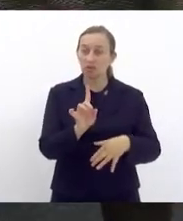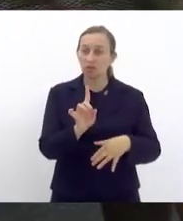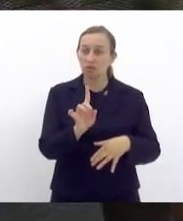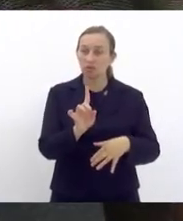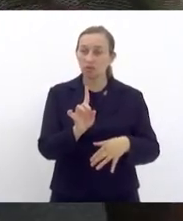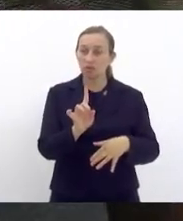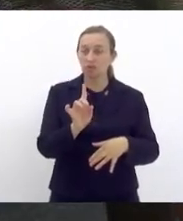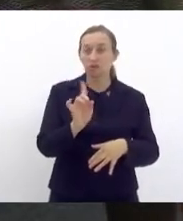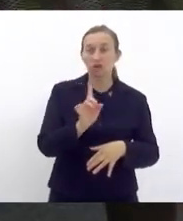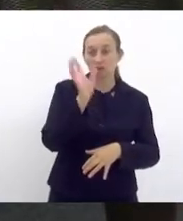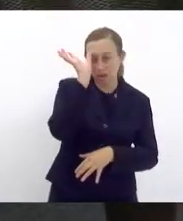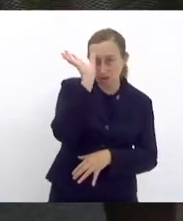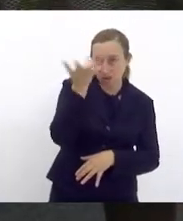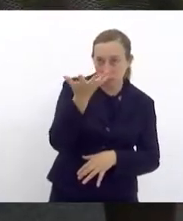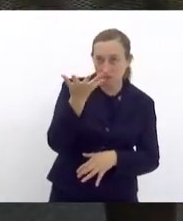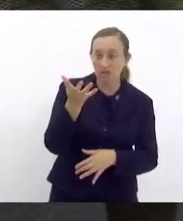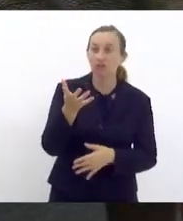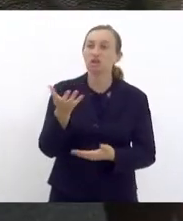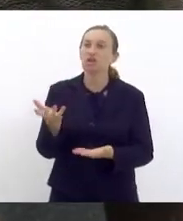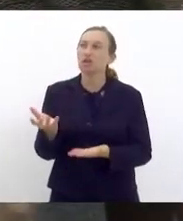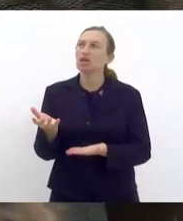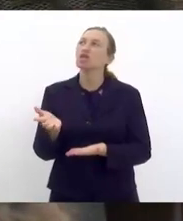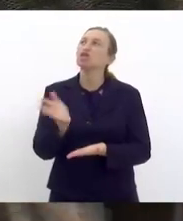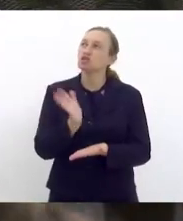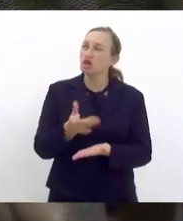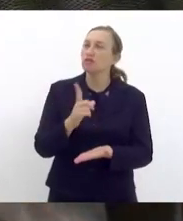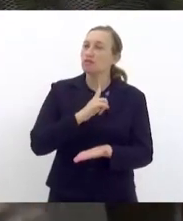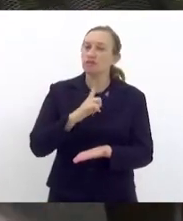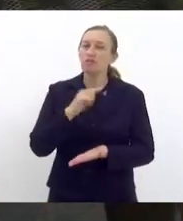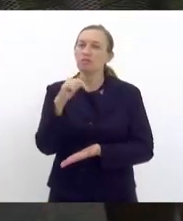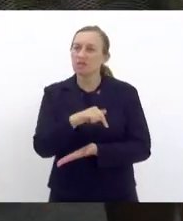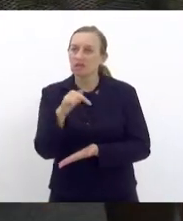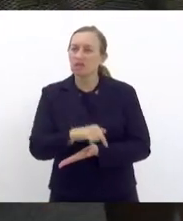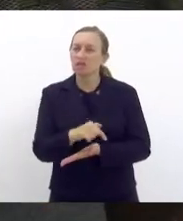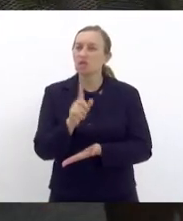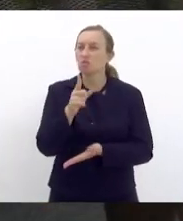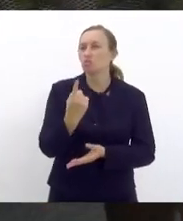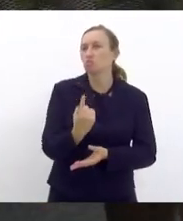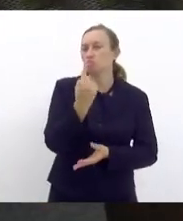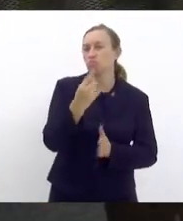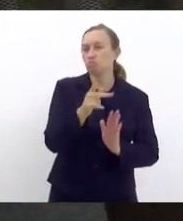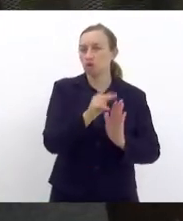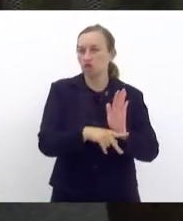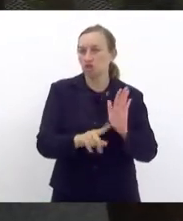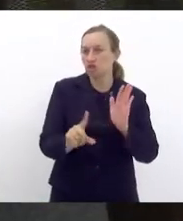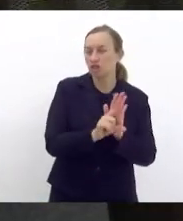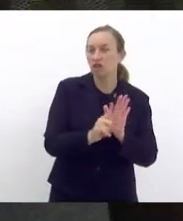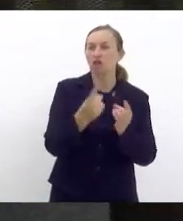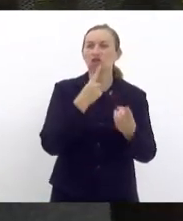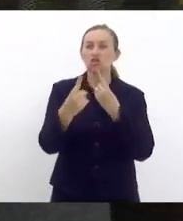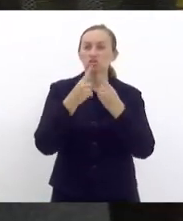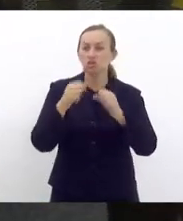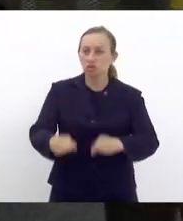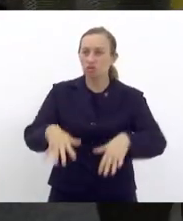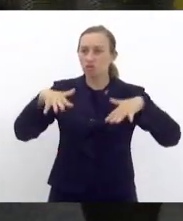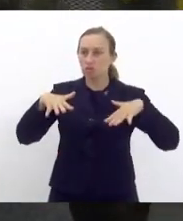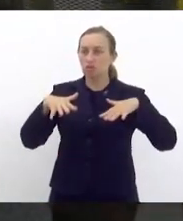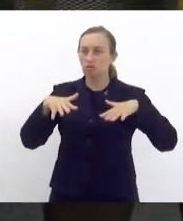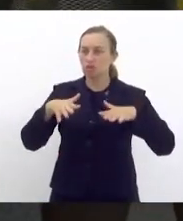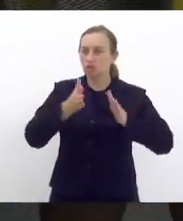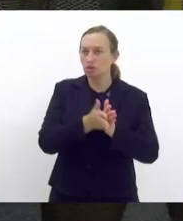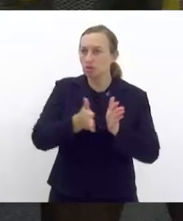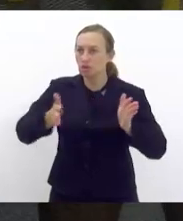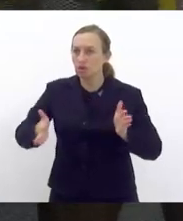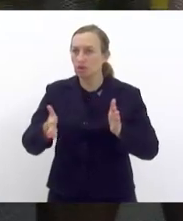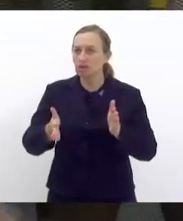resolvidas. Recentemente, nós tivemos aqui um projeto de lei que discutiu em plenário a prorrogação dos